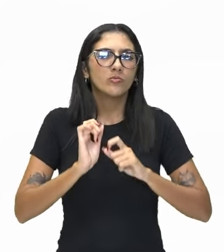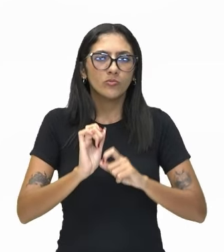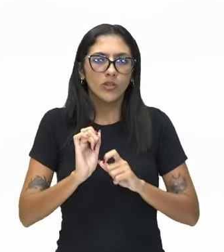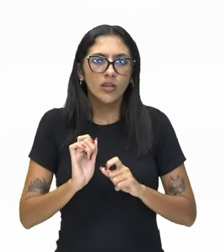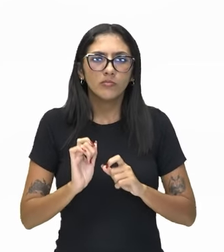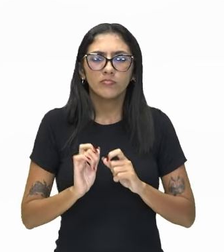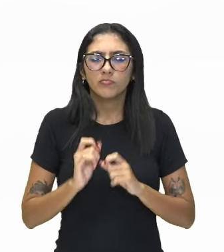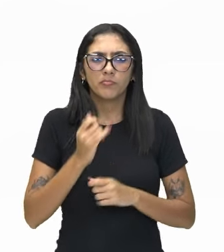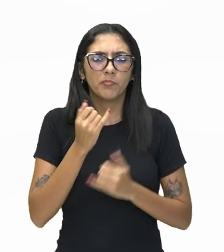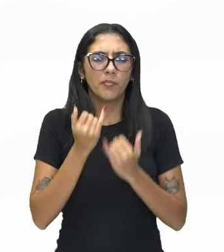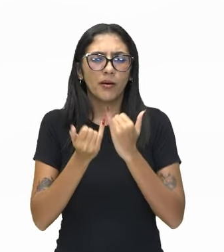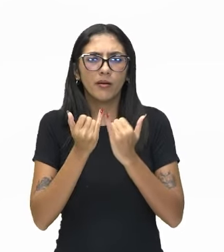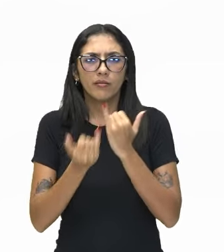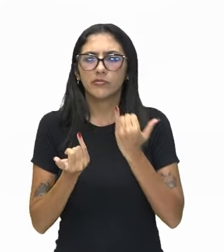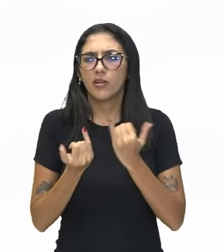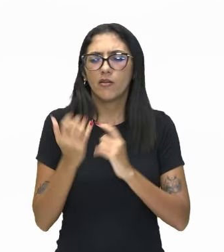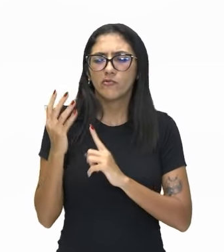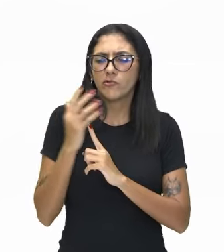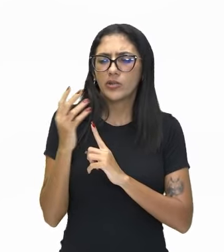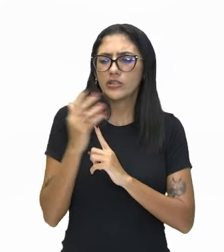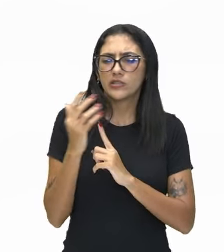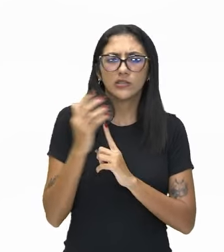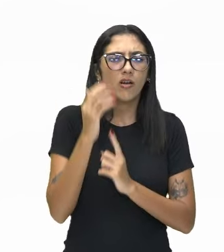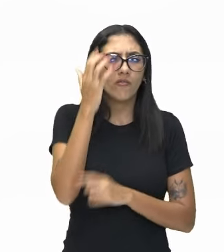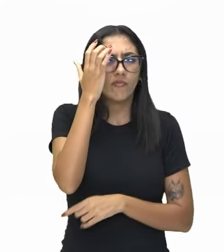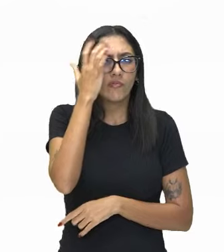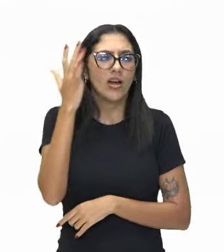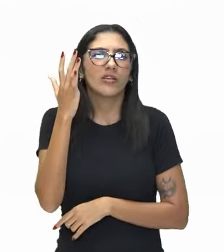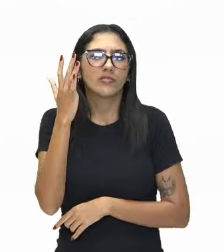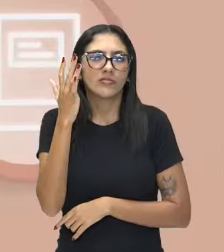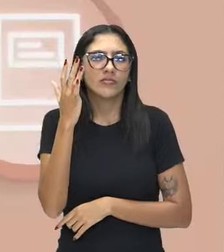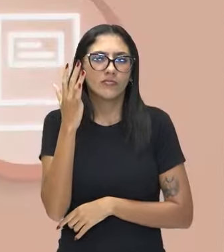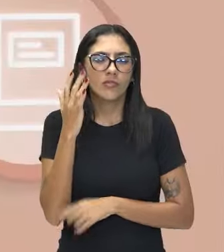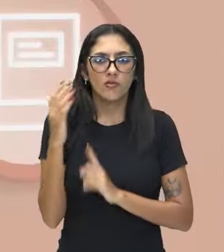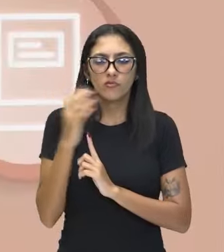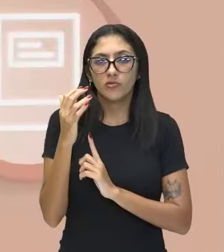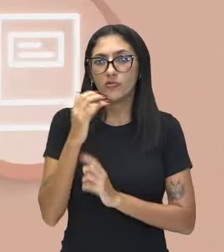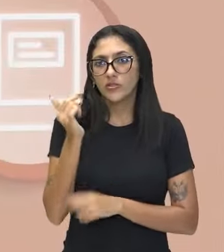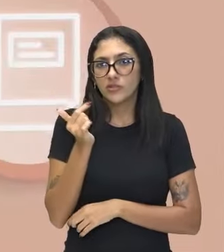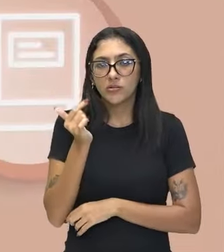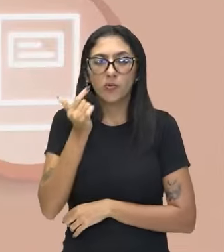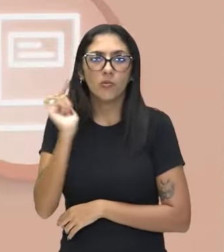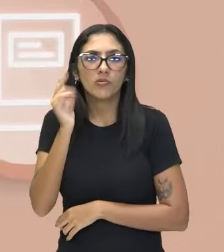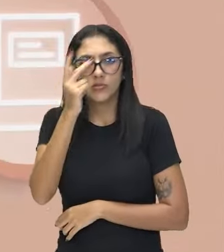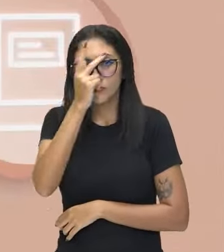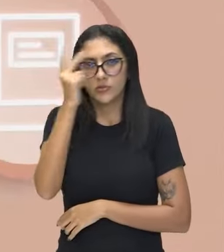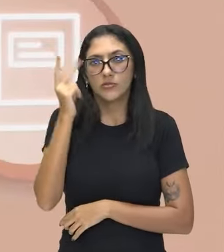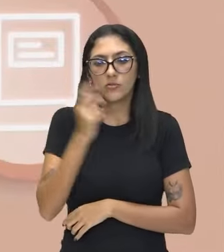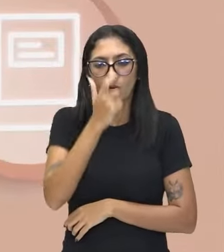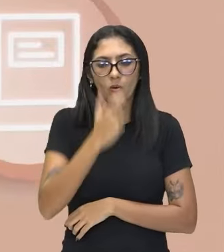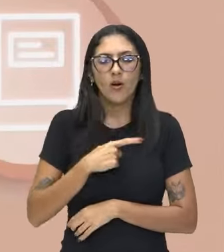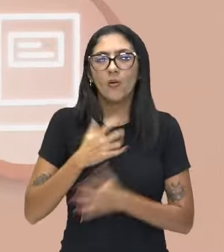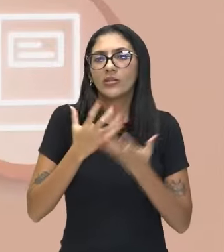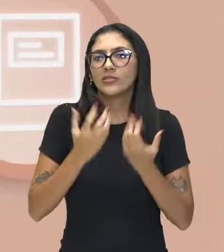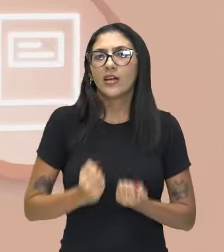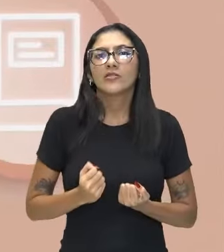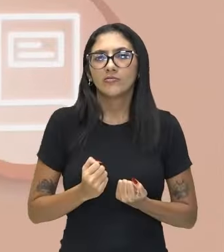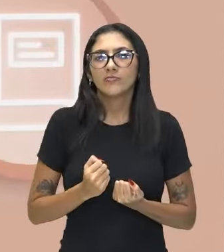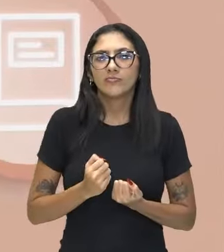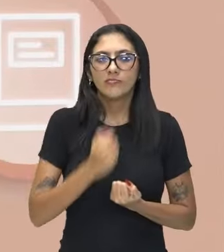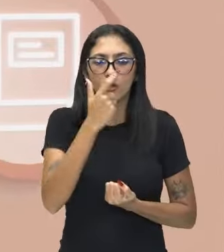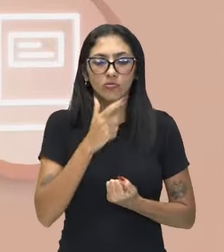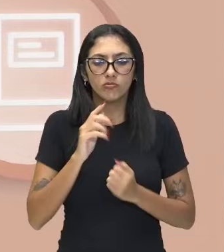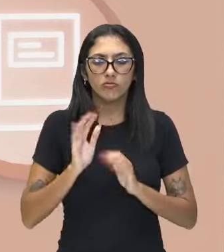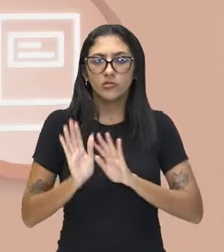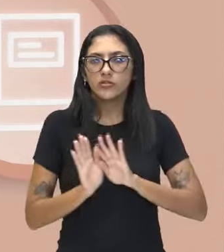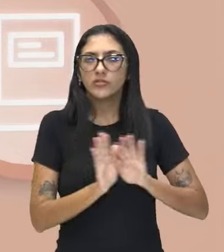e não aquilo que eu gostaria de ser, que eu quis, que eu projetei para mim. Eu acabo não conseguindo isso